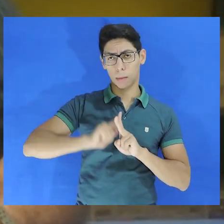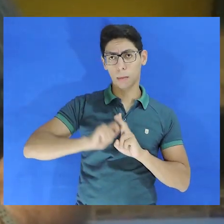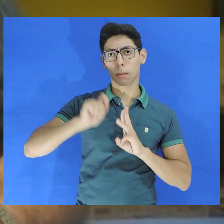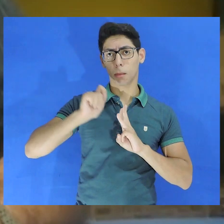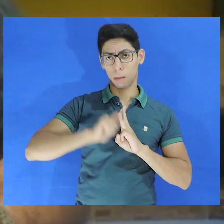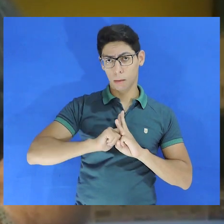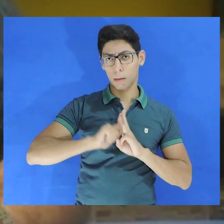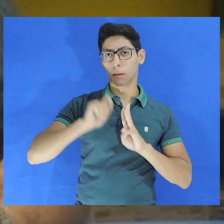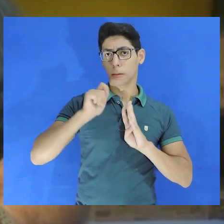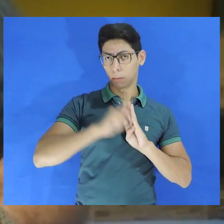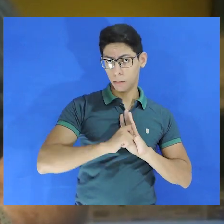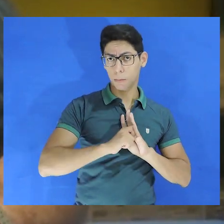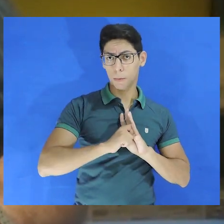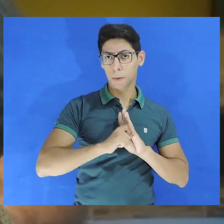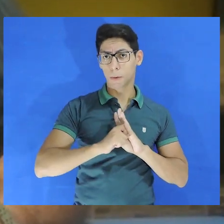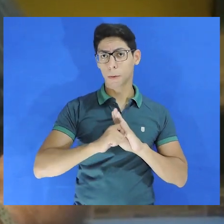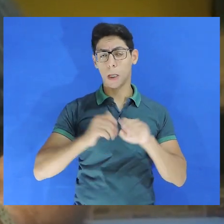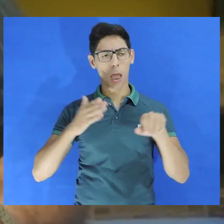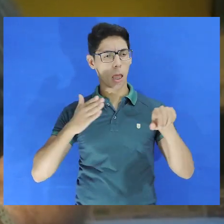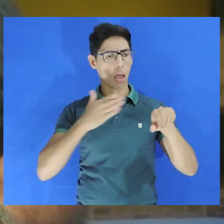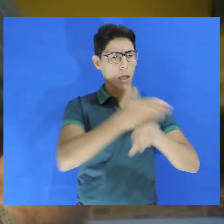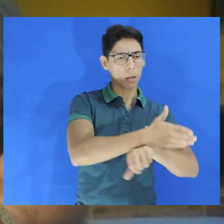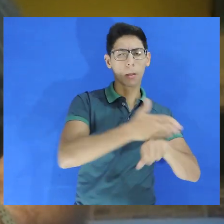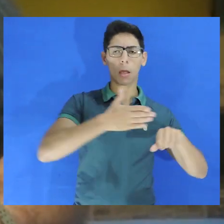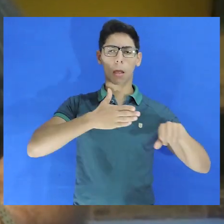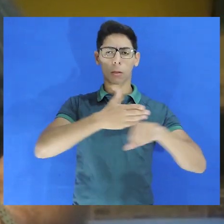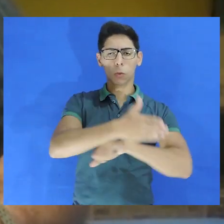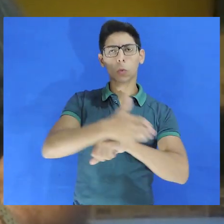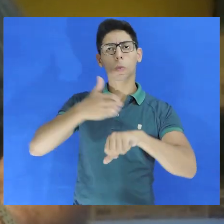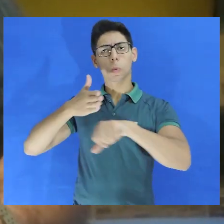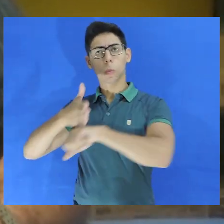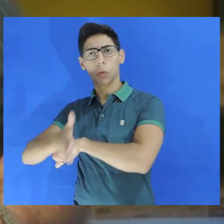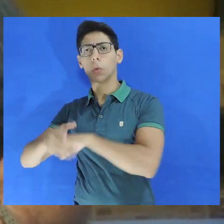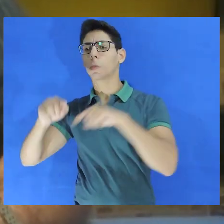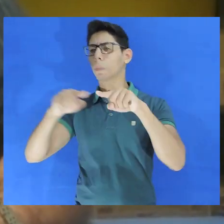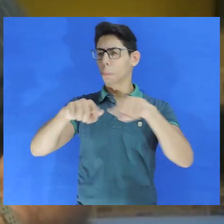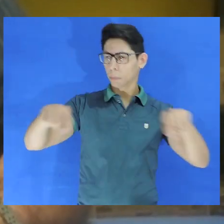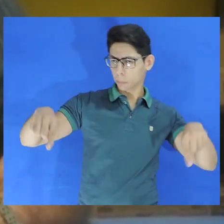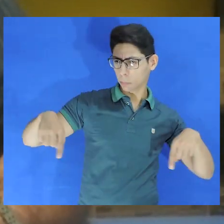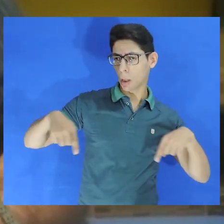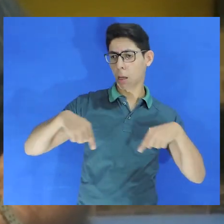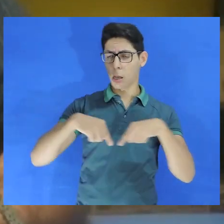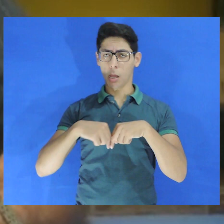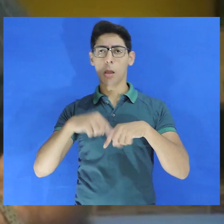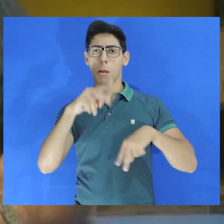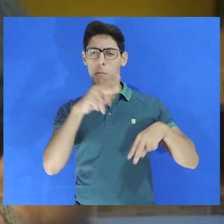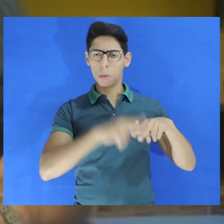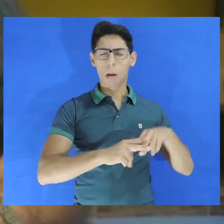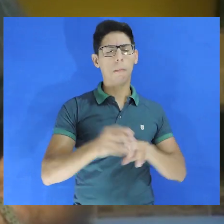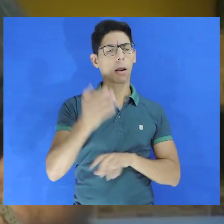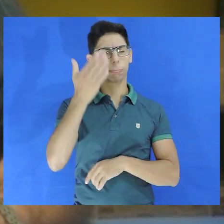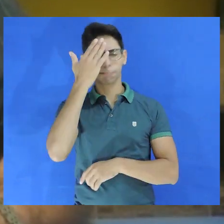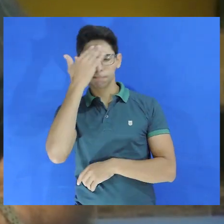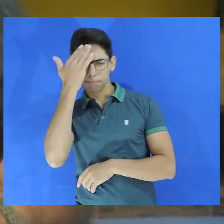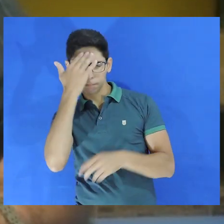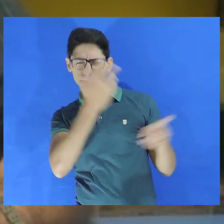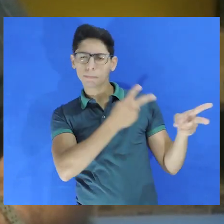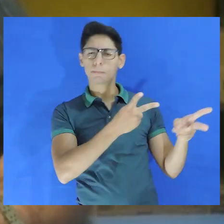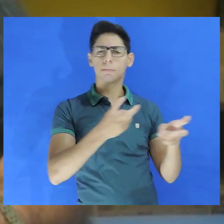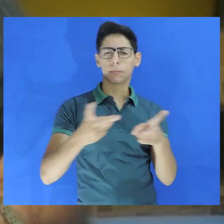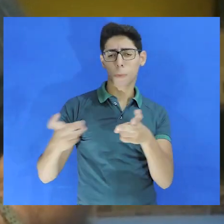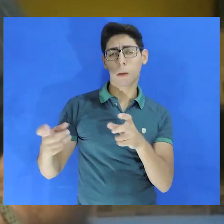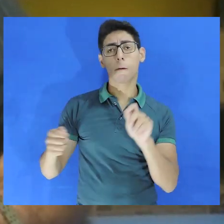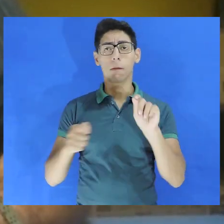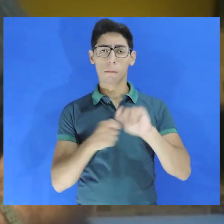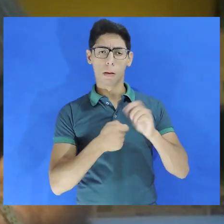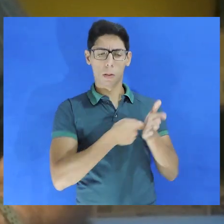mensalmente, adentrar a unidade prisional para fazer o levantamento da situação,